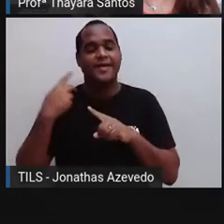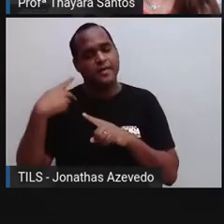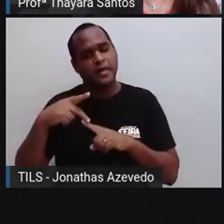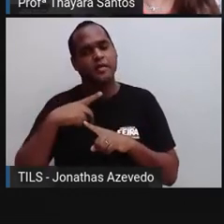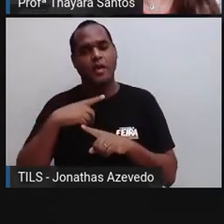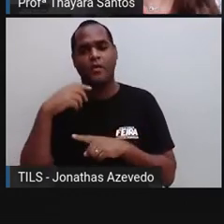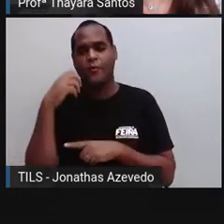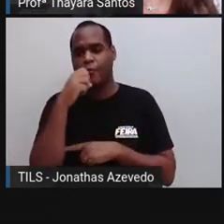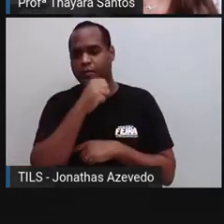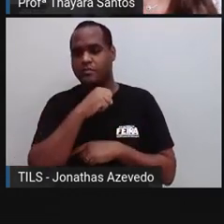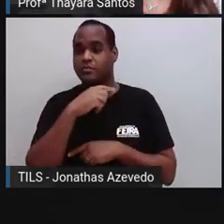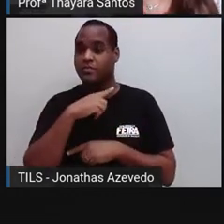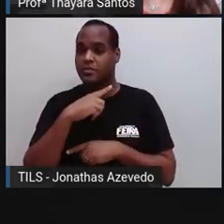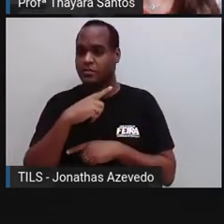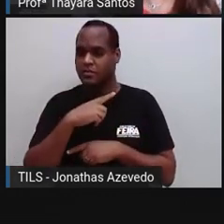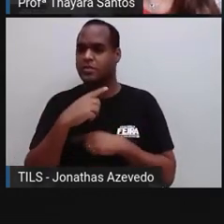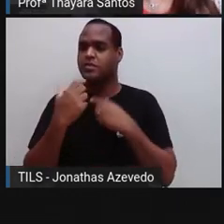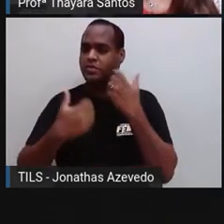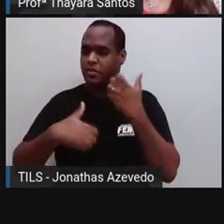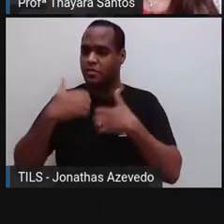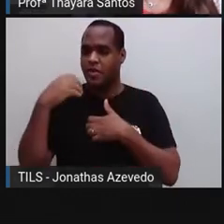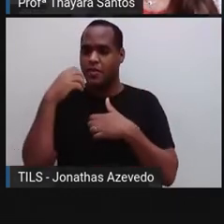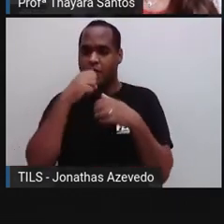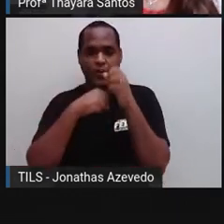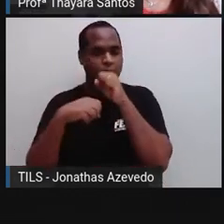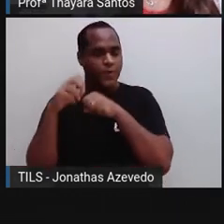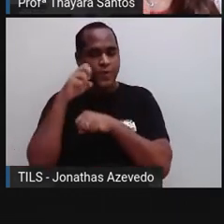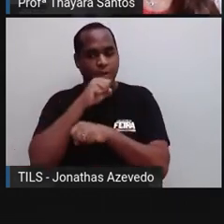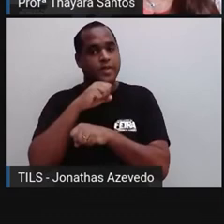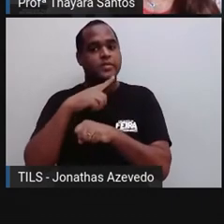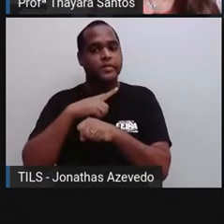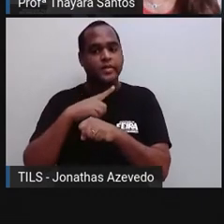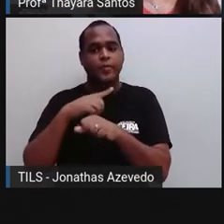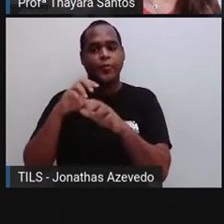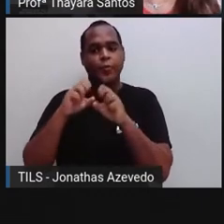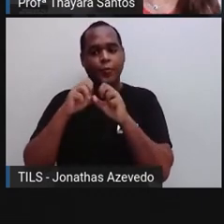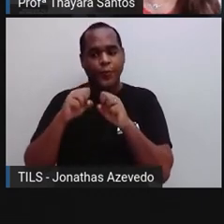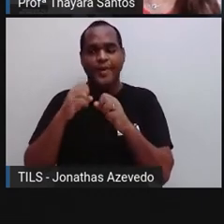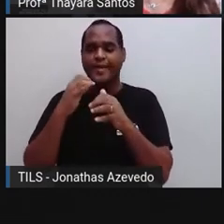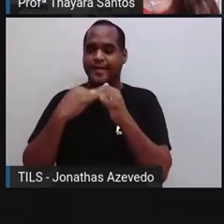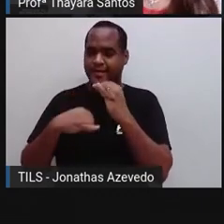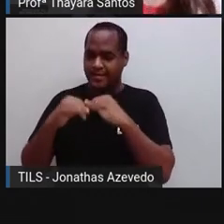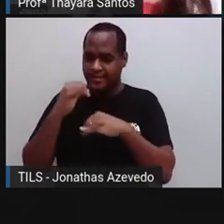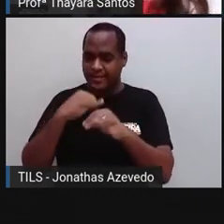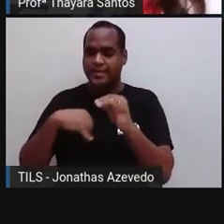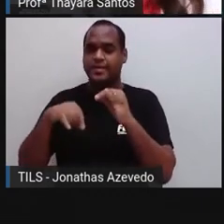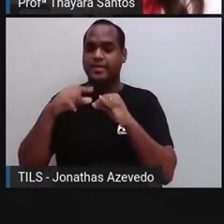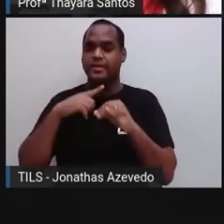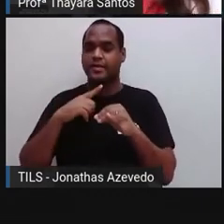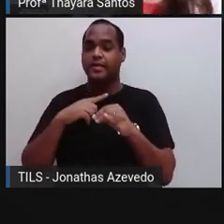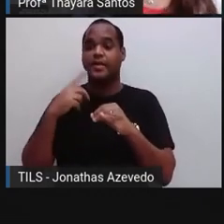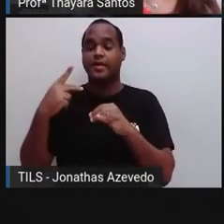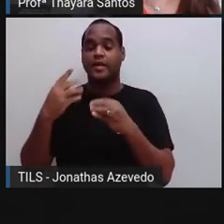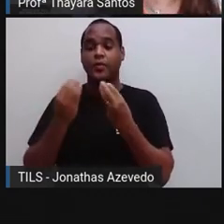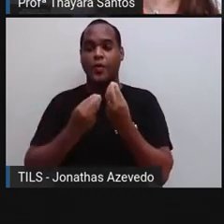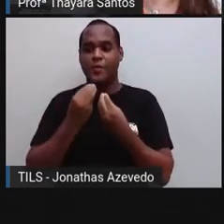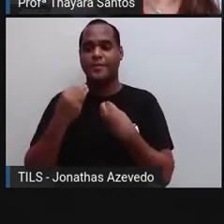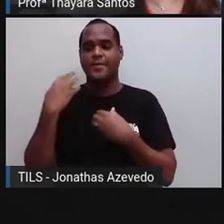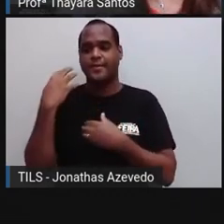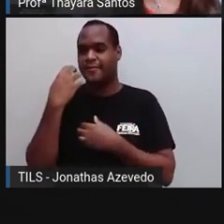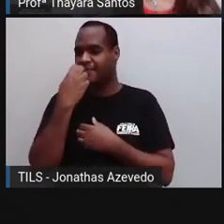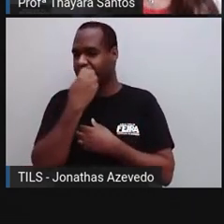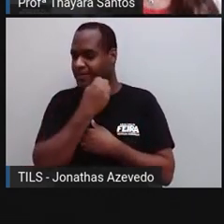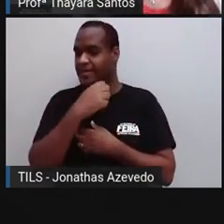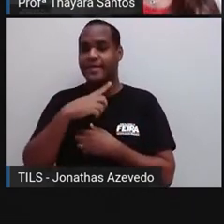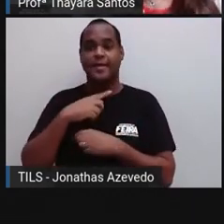é acelerado, eles conseguem absorver toda aquela energia que elas consomem através dos alimentos de forma muito rápida,